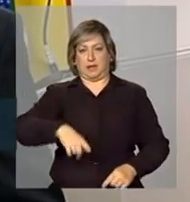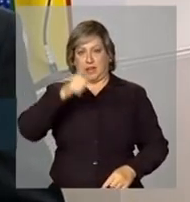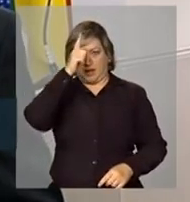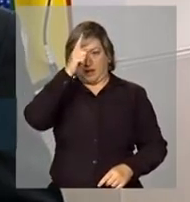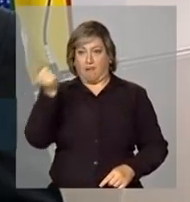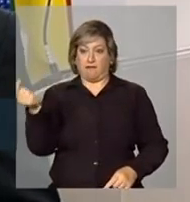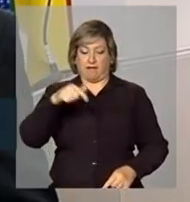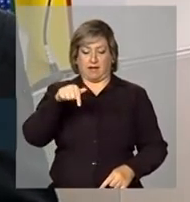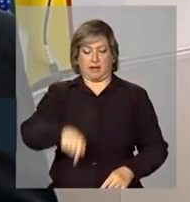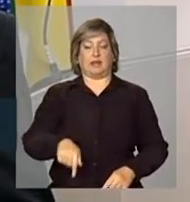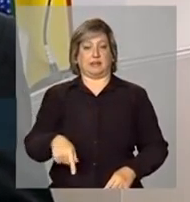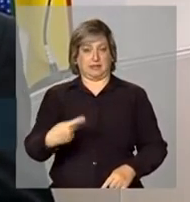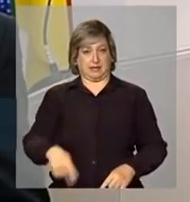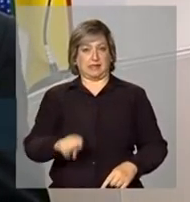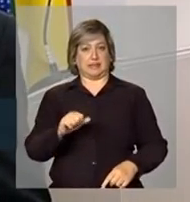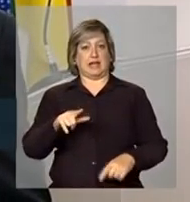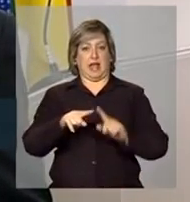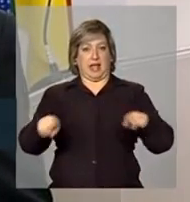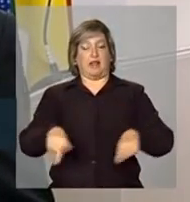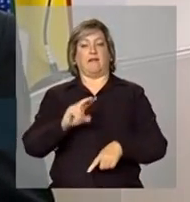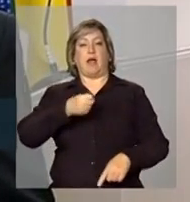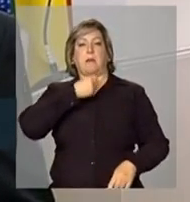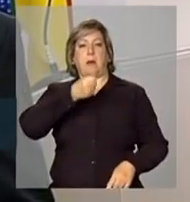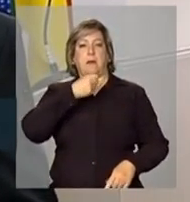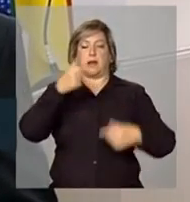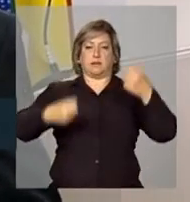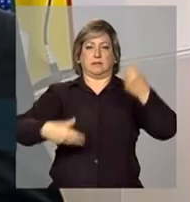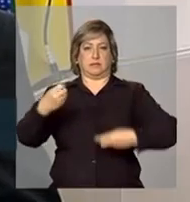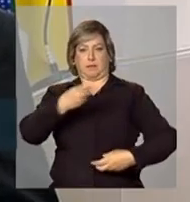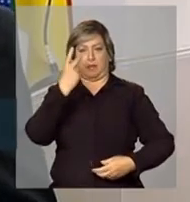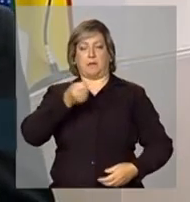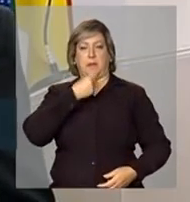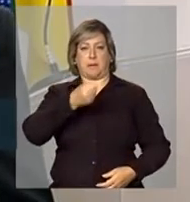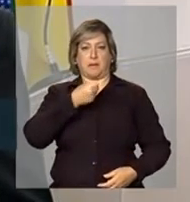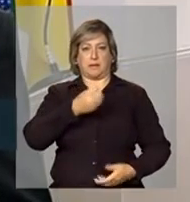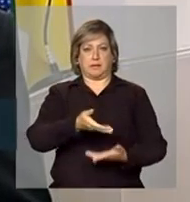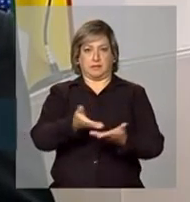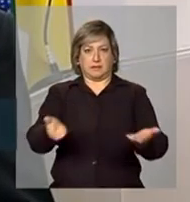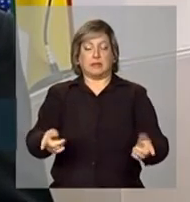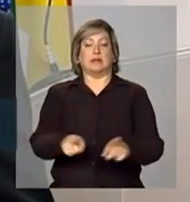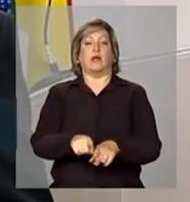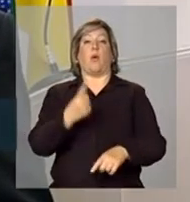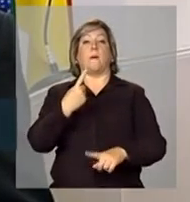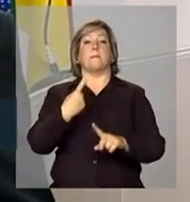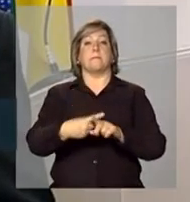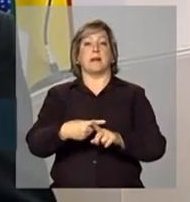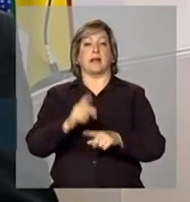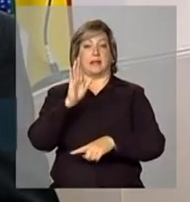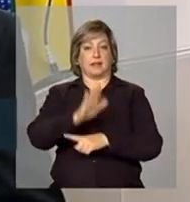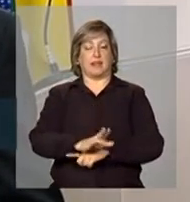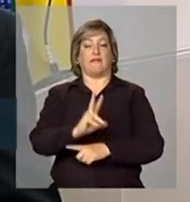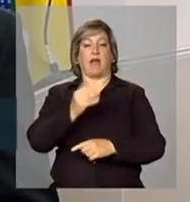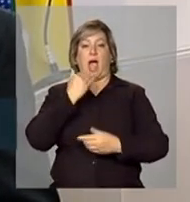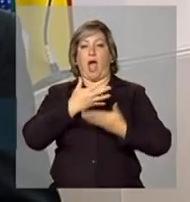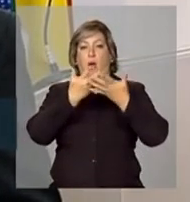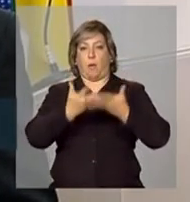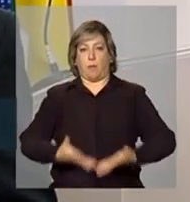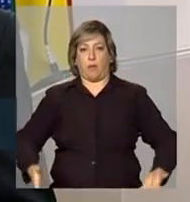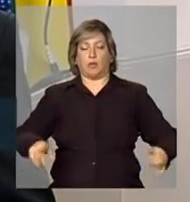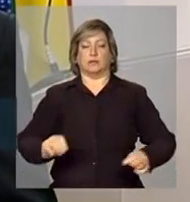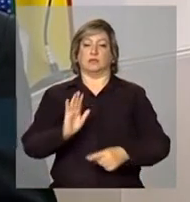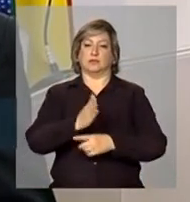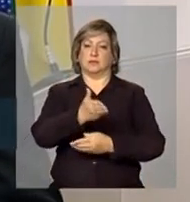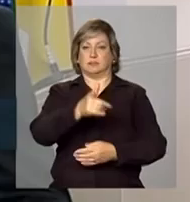vêm aqui para essa sala, vão fazer uma declaração à imprensa e a 1h30 da tarde vai ser oferecido um almoço em homenagem ao